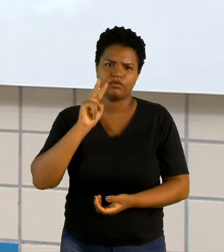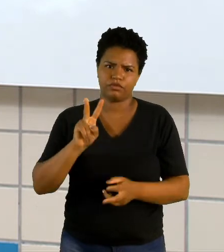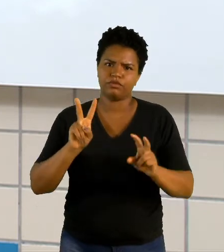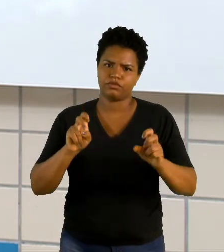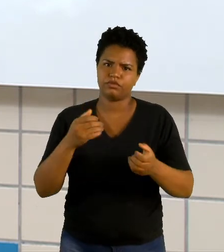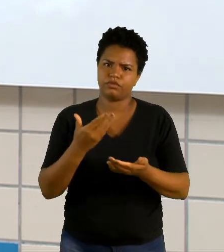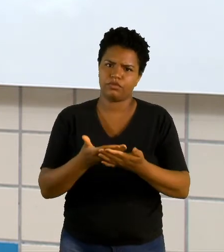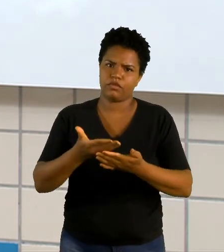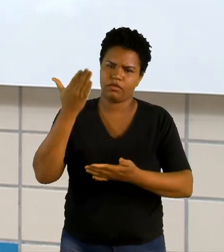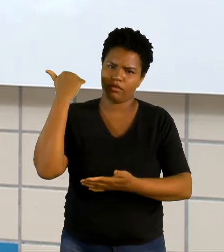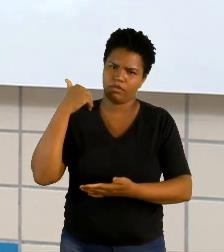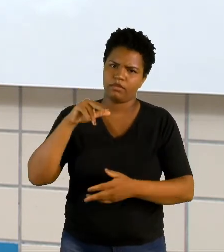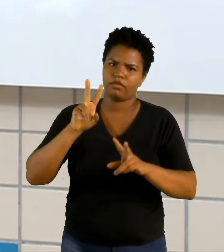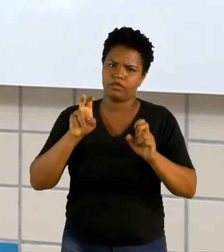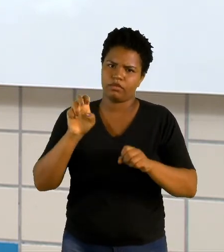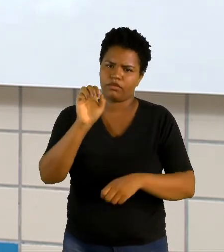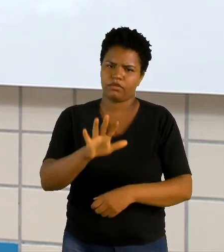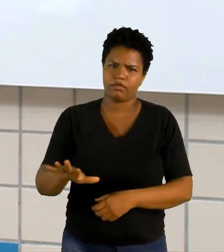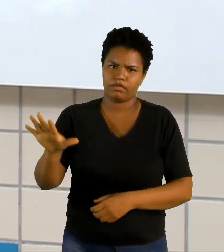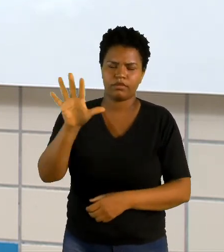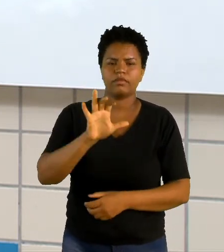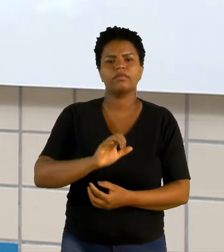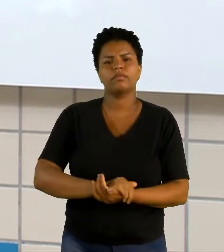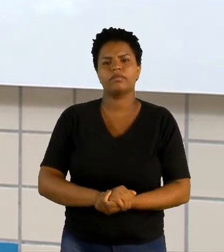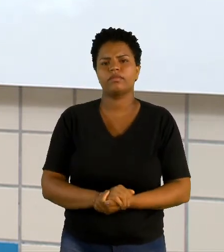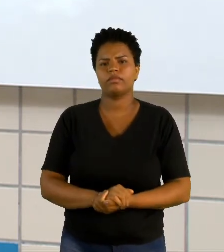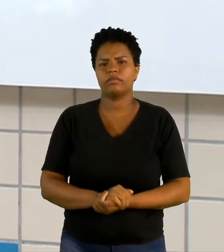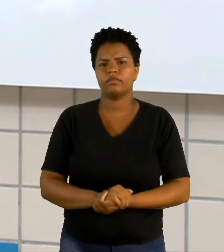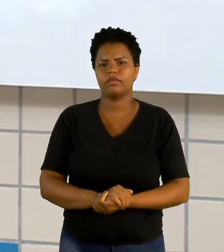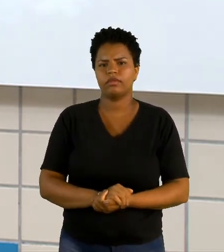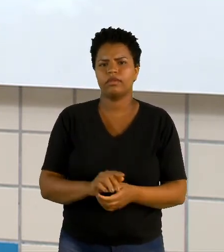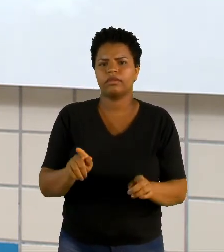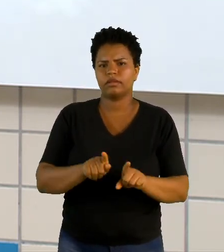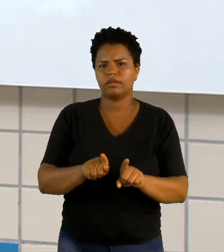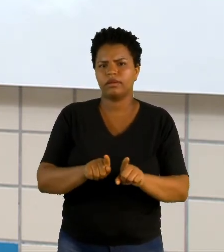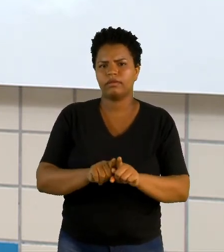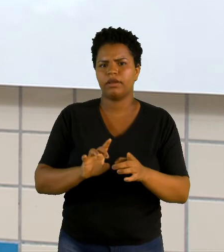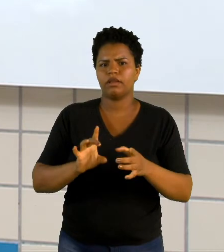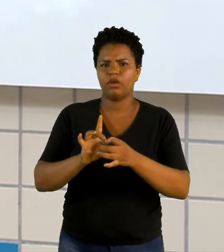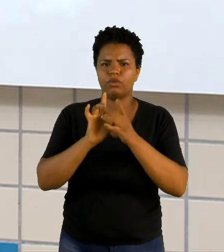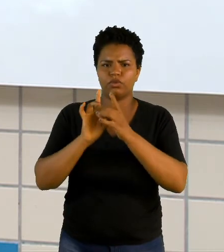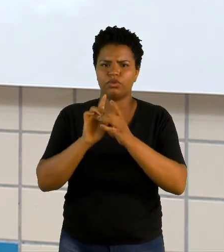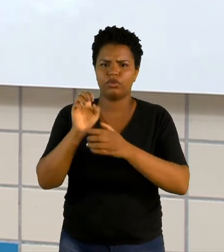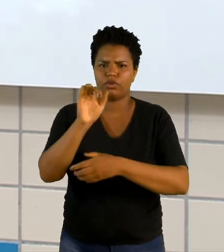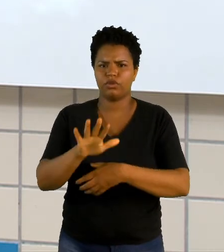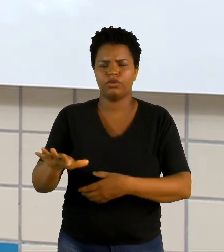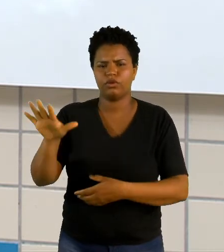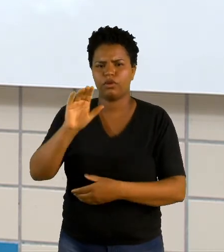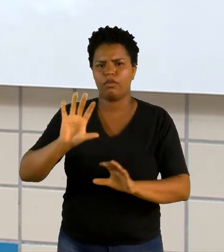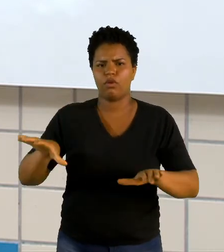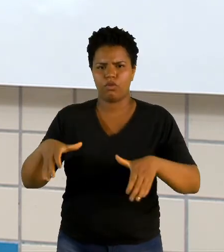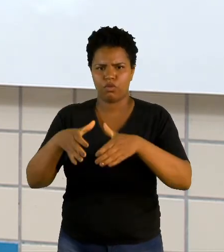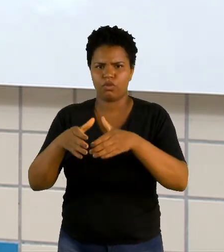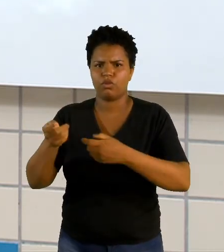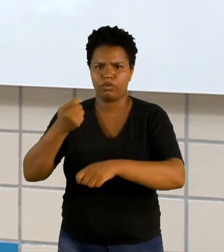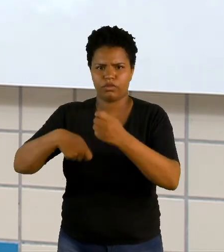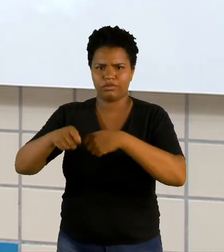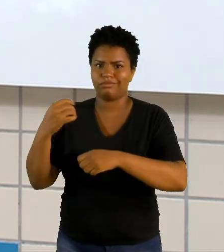europeu, mas nós demos uma continuidade. Nós vimos sobre a questão da União Europeia, que é um bloco econômico